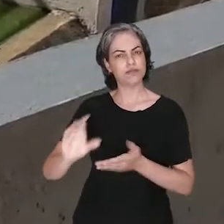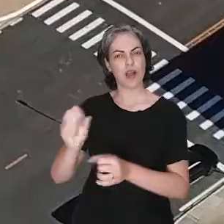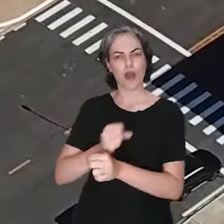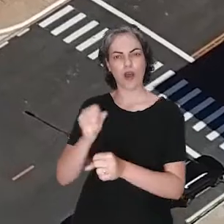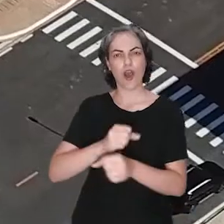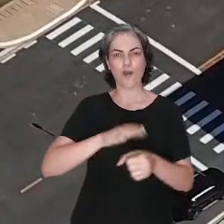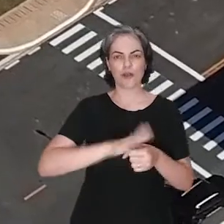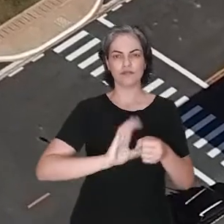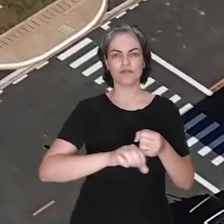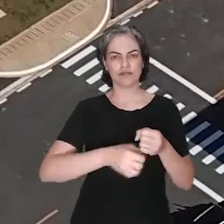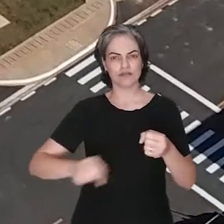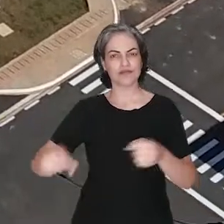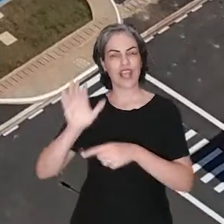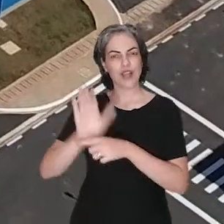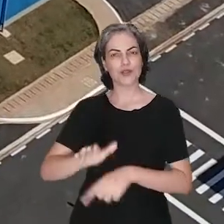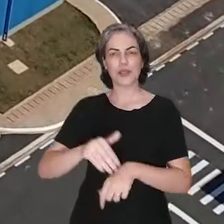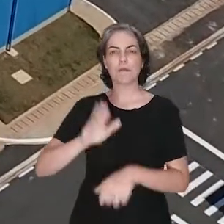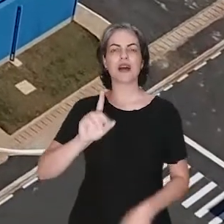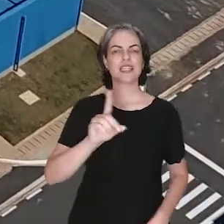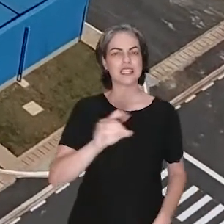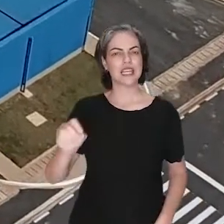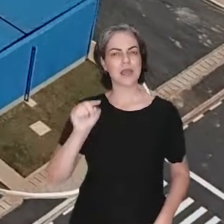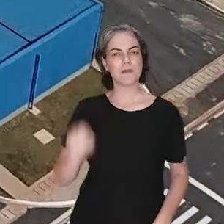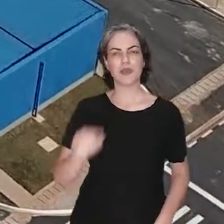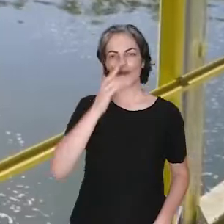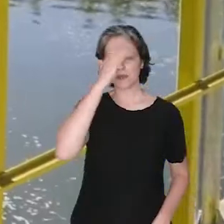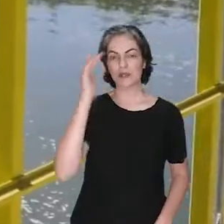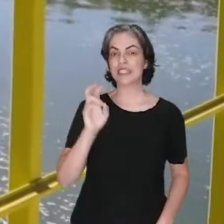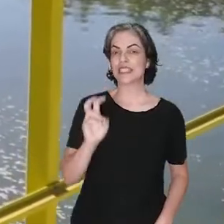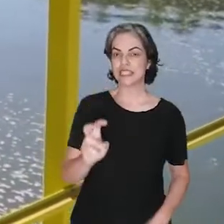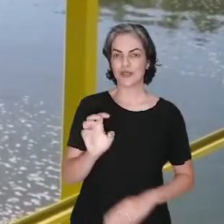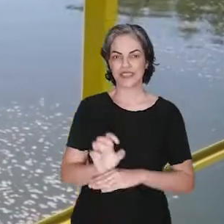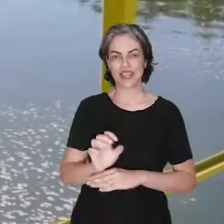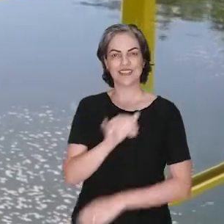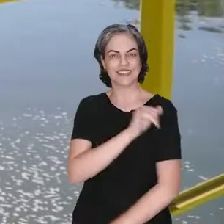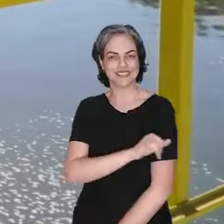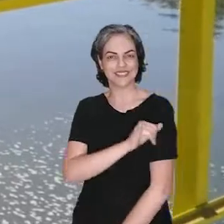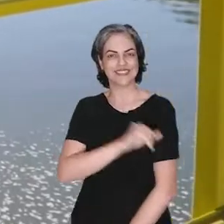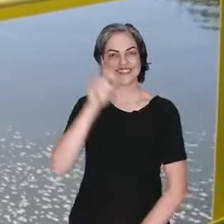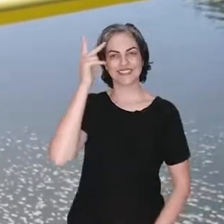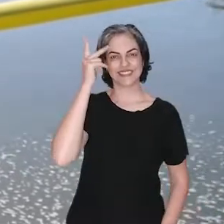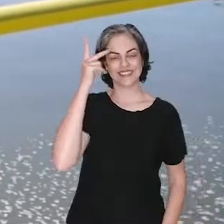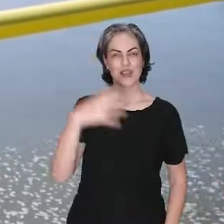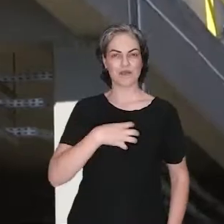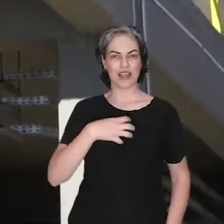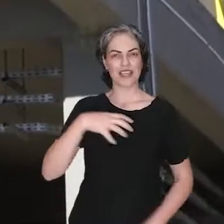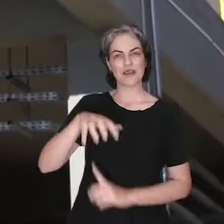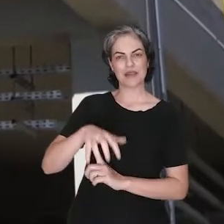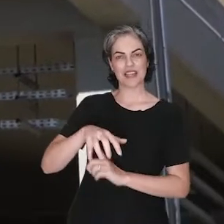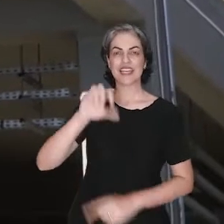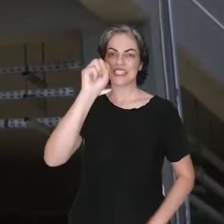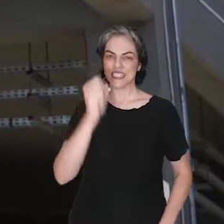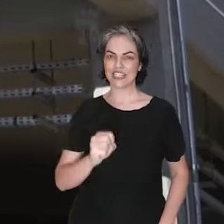destinou para obras de saneamento que vão melhorar o dia a dia de mais de 100 mil pessoas em 5 estados. Rio de Janeiro, São